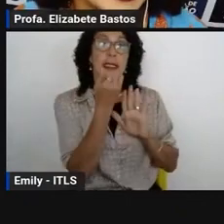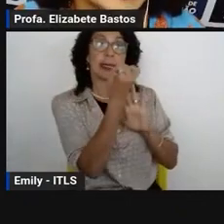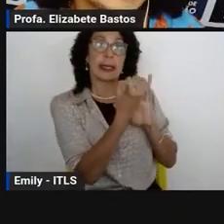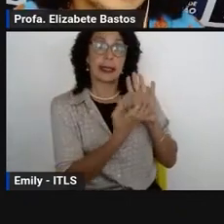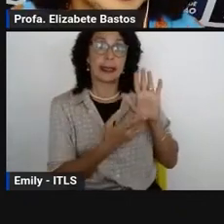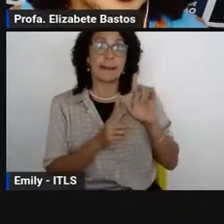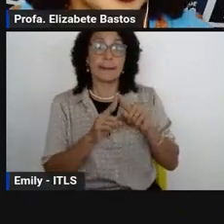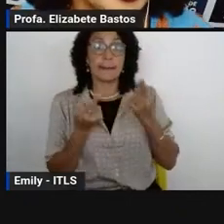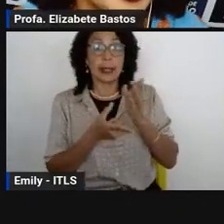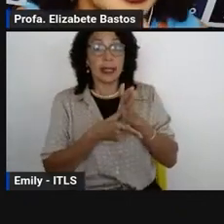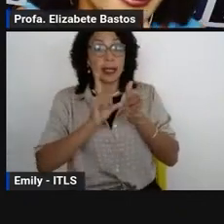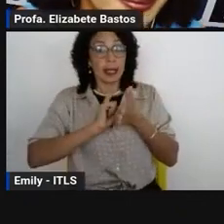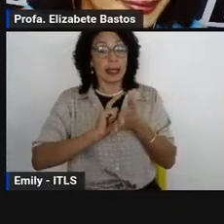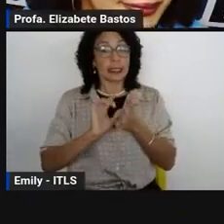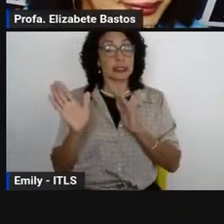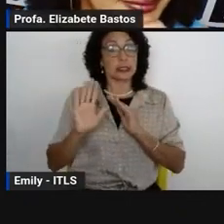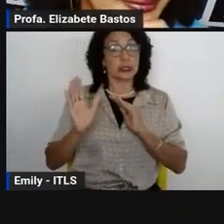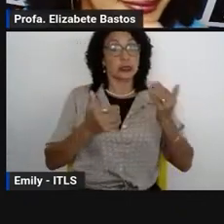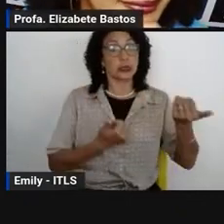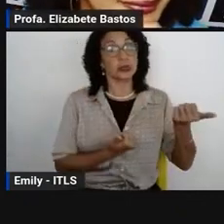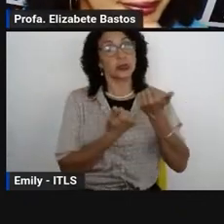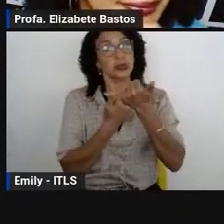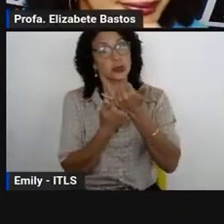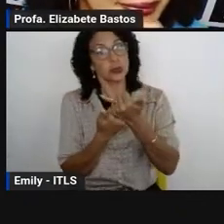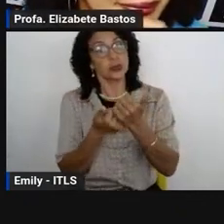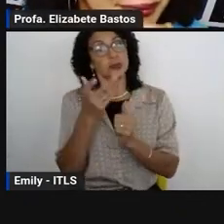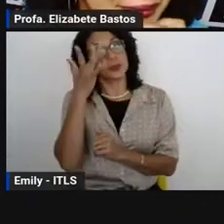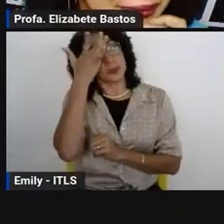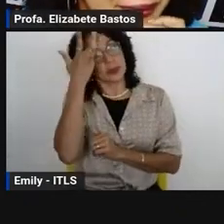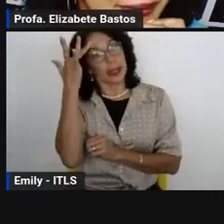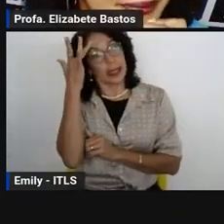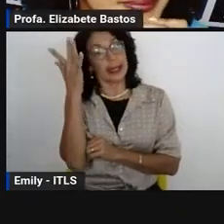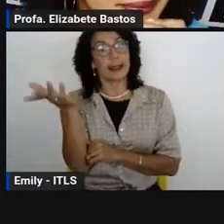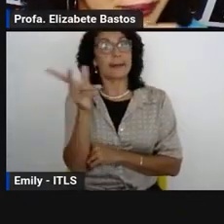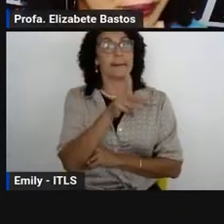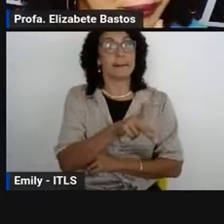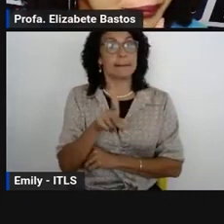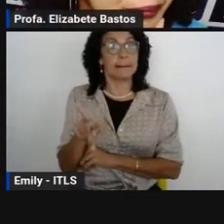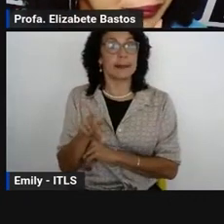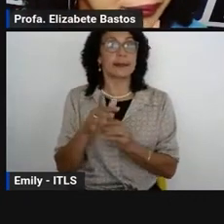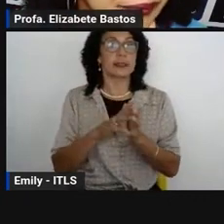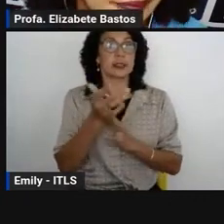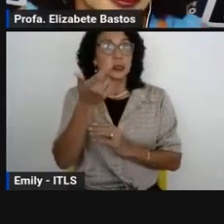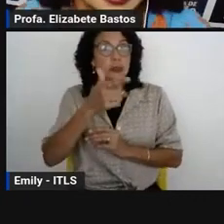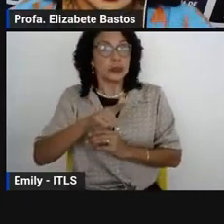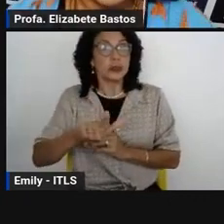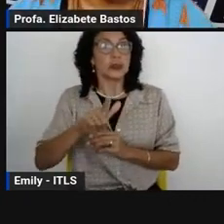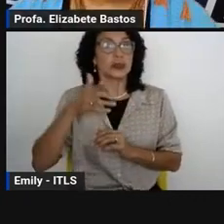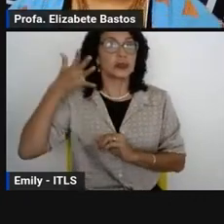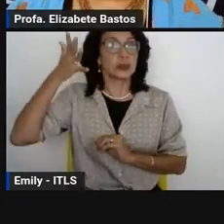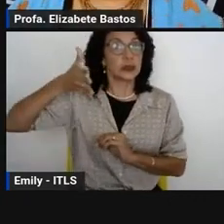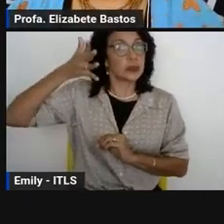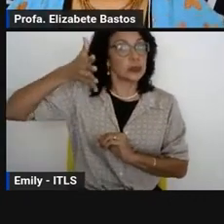antes de passar a palavra para a nossa próxima mediadora que é a professora